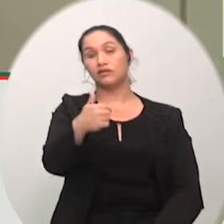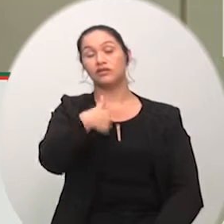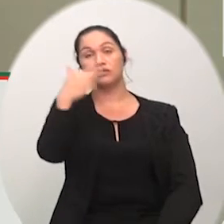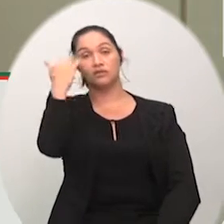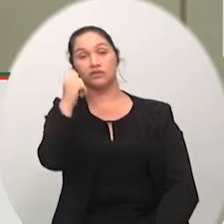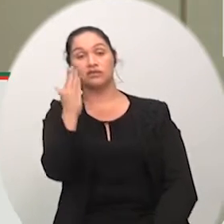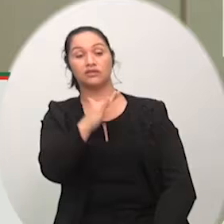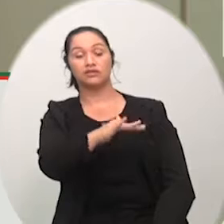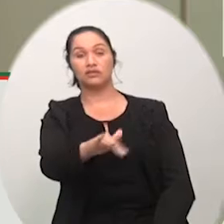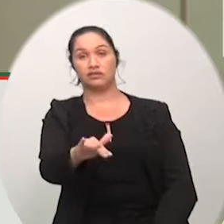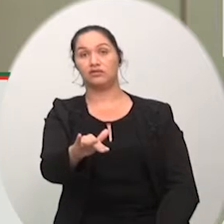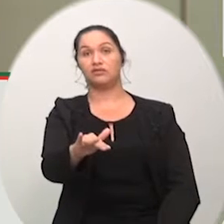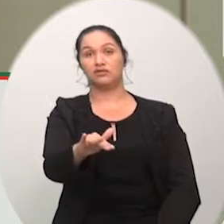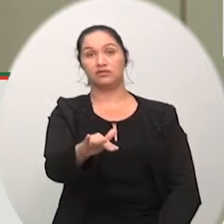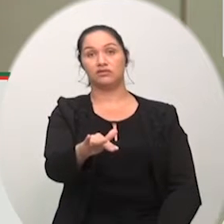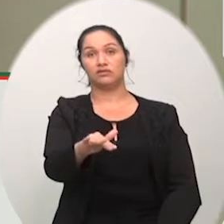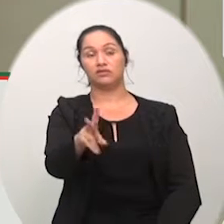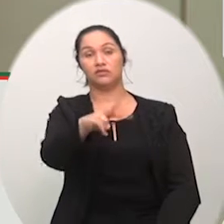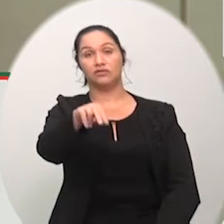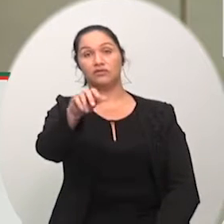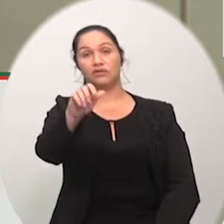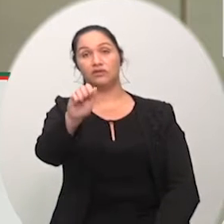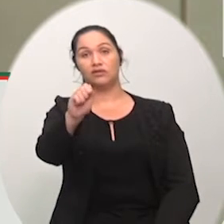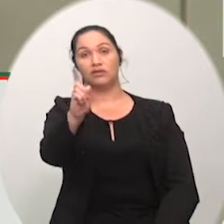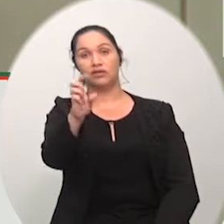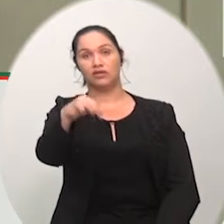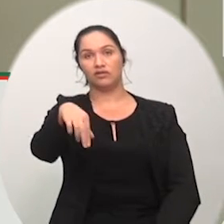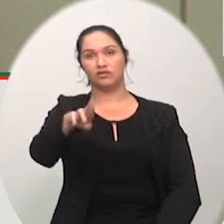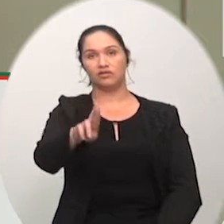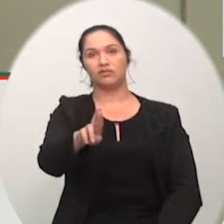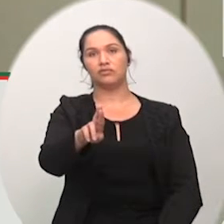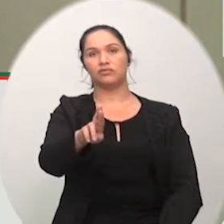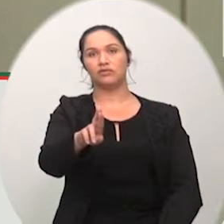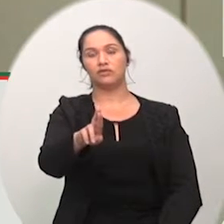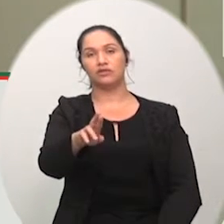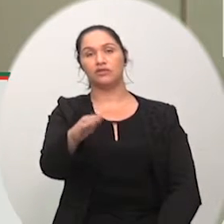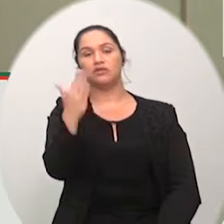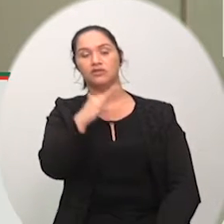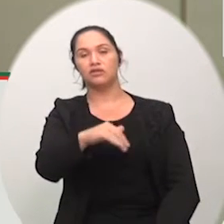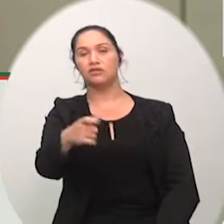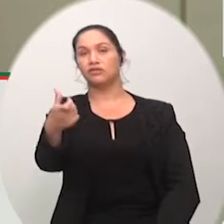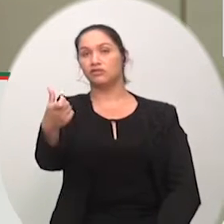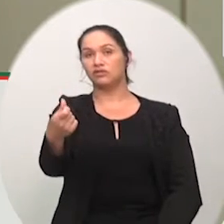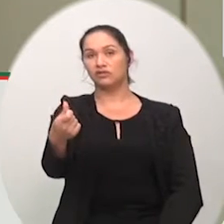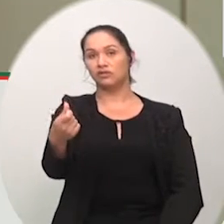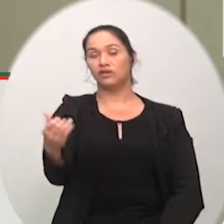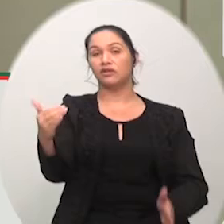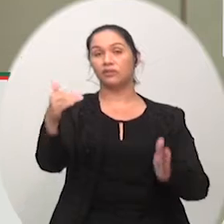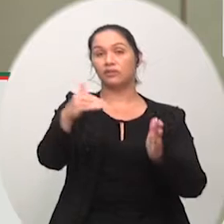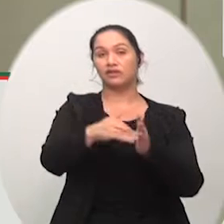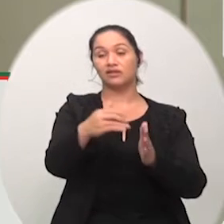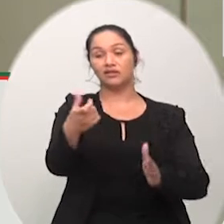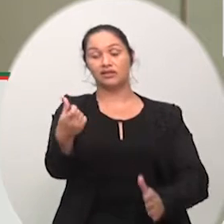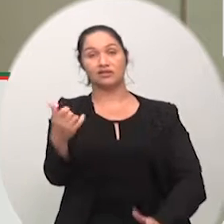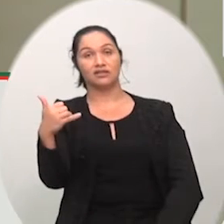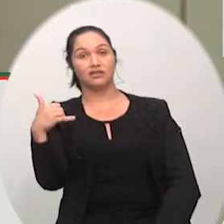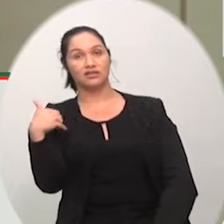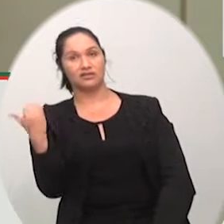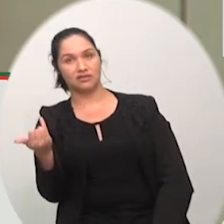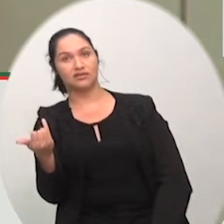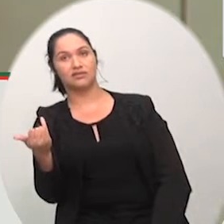crianças de 0 a 3 anos que precisam de creche porque uma das unidades que será desativada será